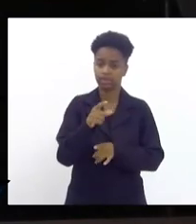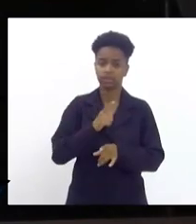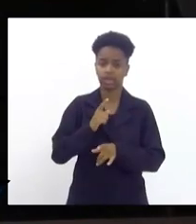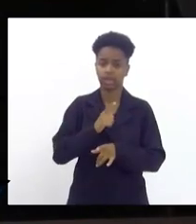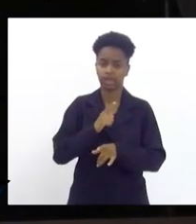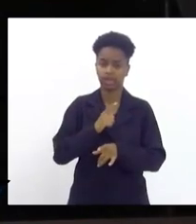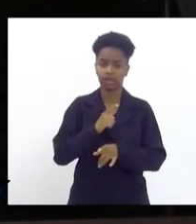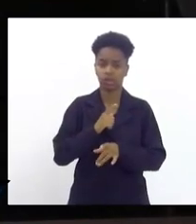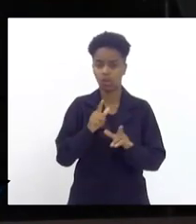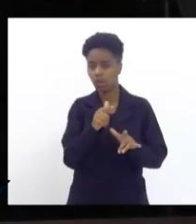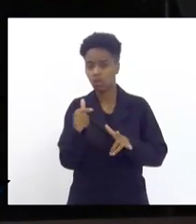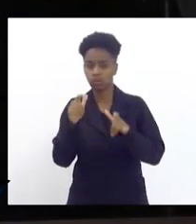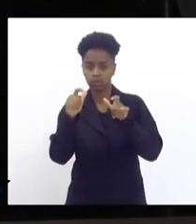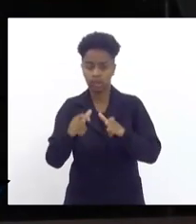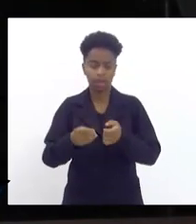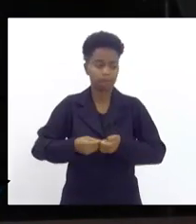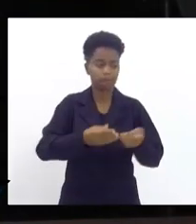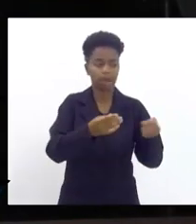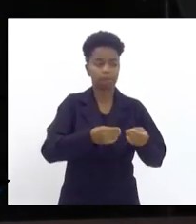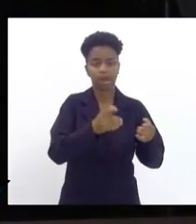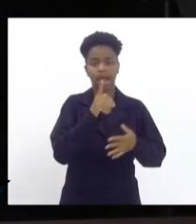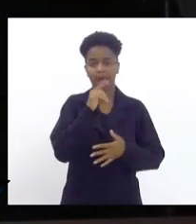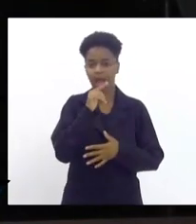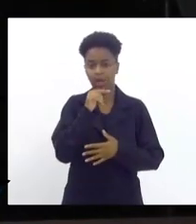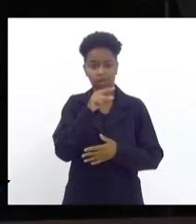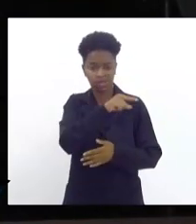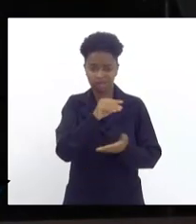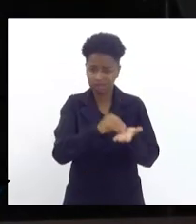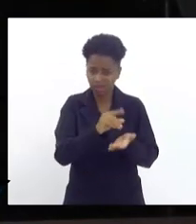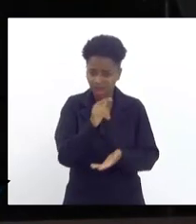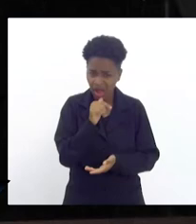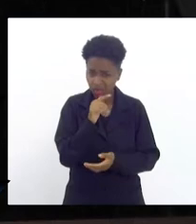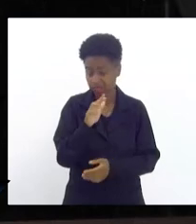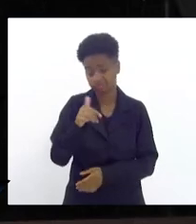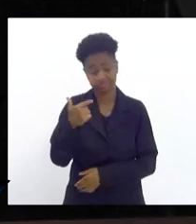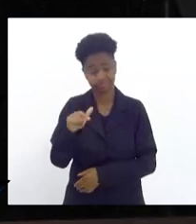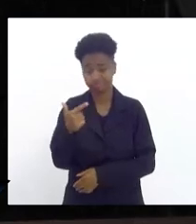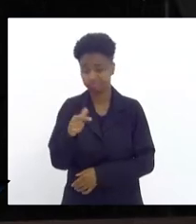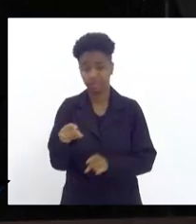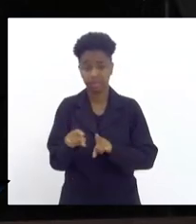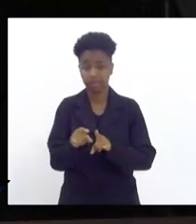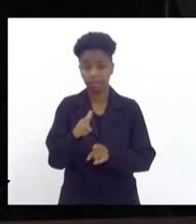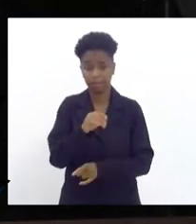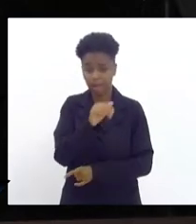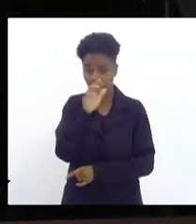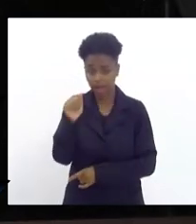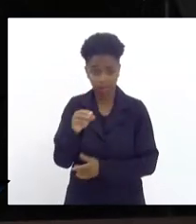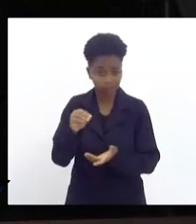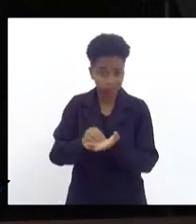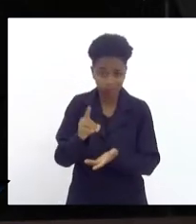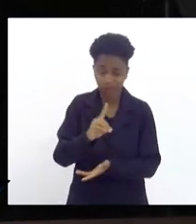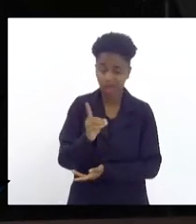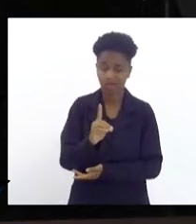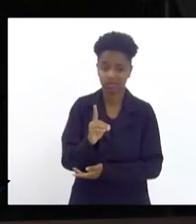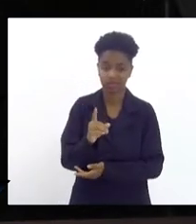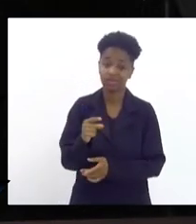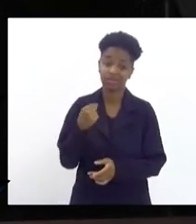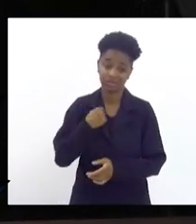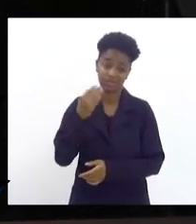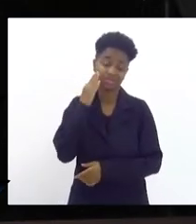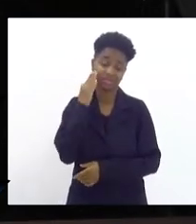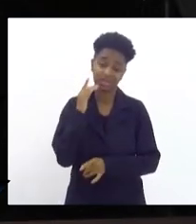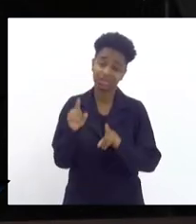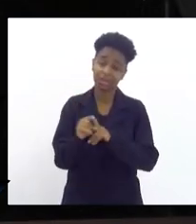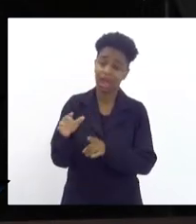na Sagemelo que bombeia água para a zona sul lá não falta água na zona sul na Barra da Tijuca também não falta eu também sei que não falta água na área do